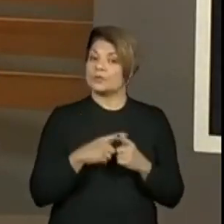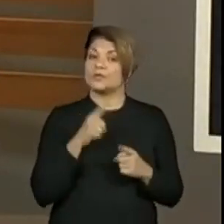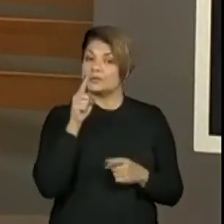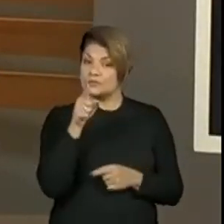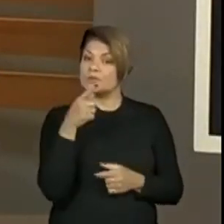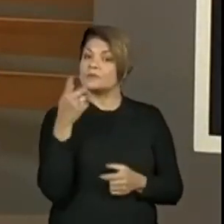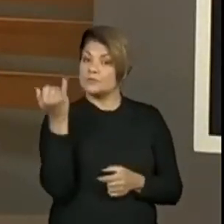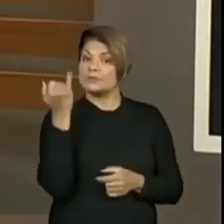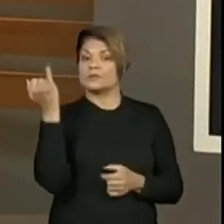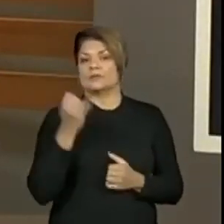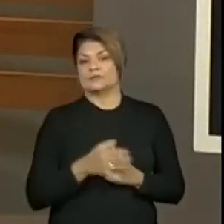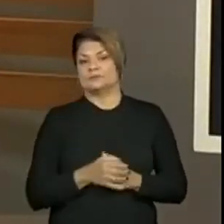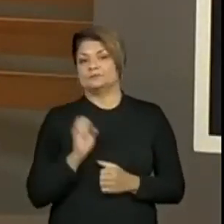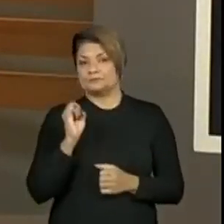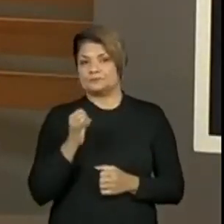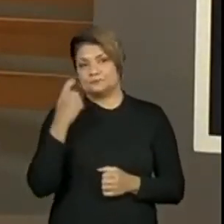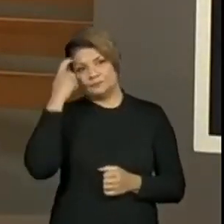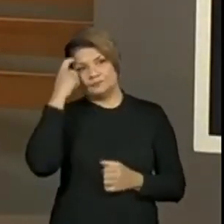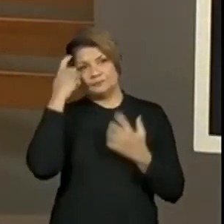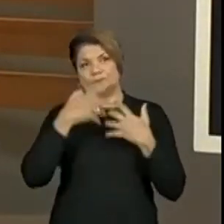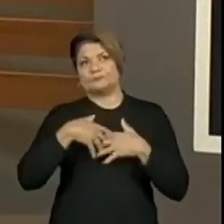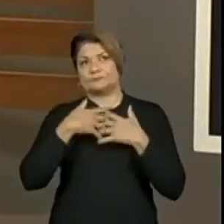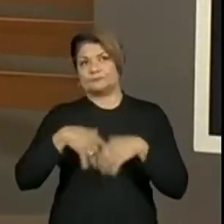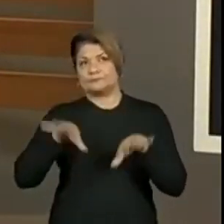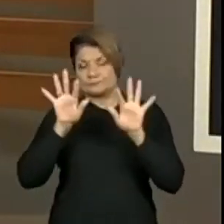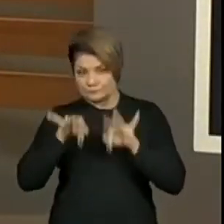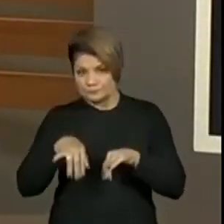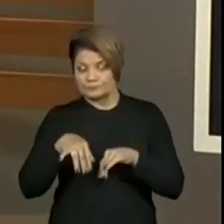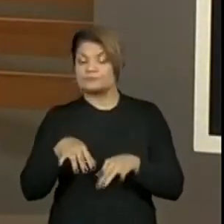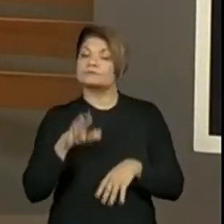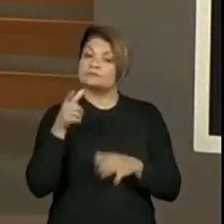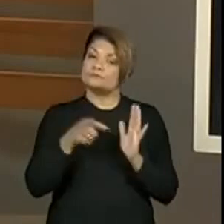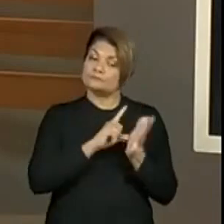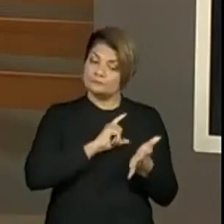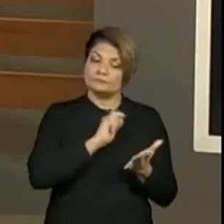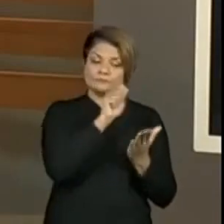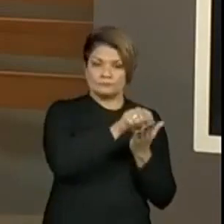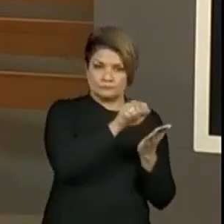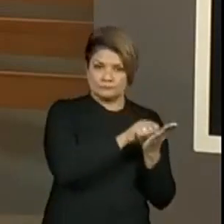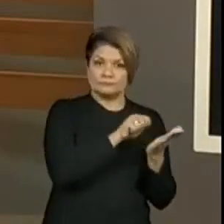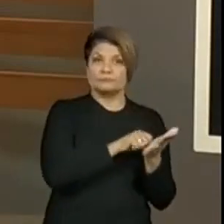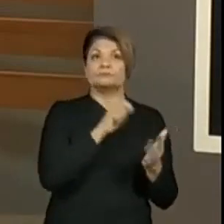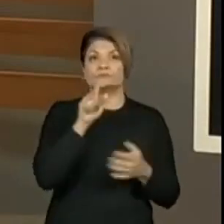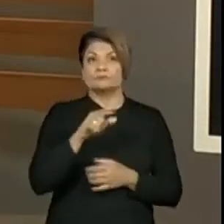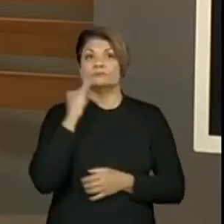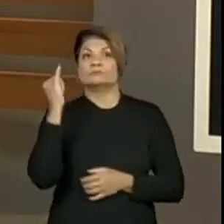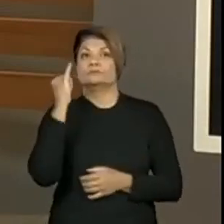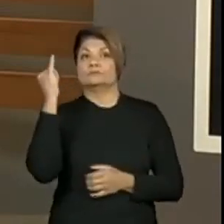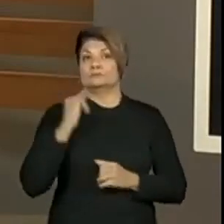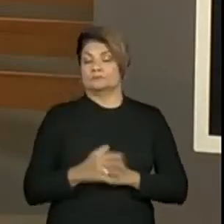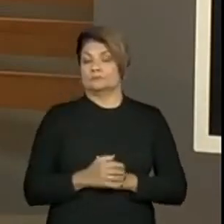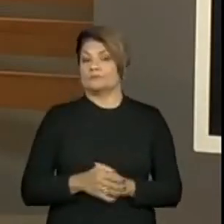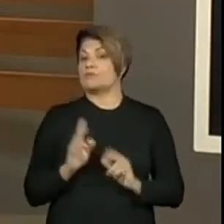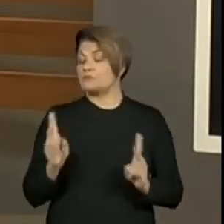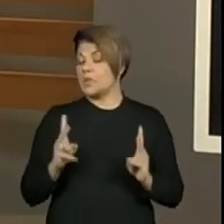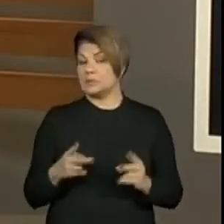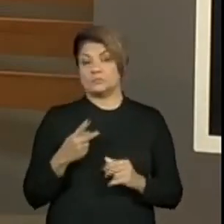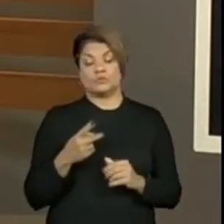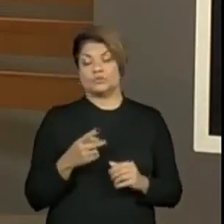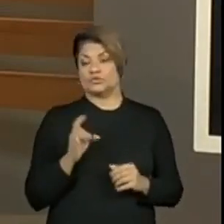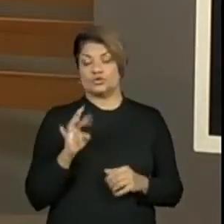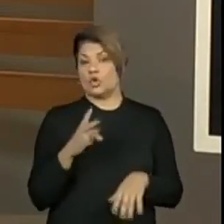leitura. Se a gente vai pensar no final, fazer algumas anotações é muito importante, mesmo que sejam apenas sua,